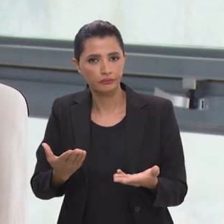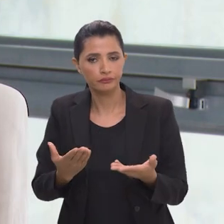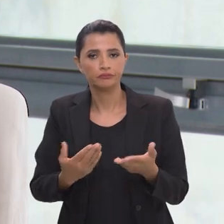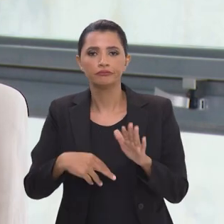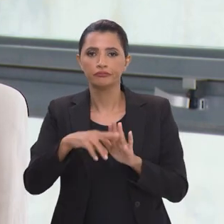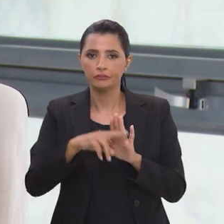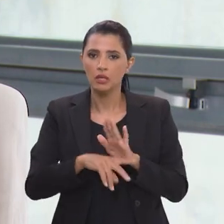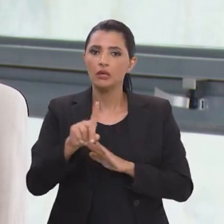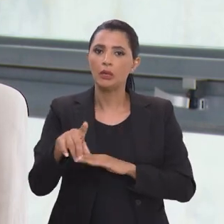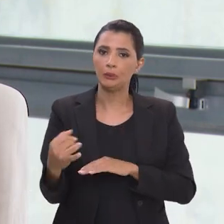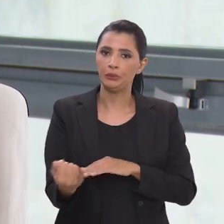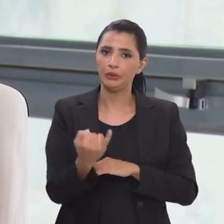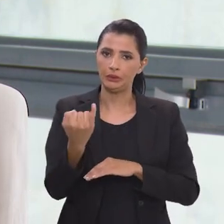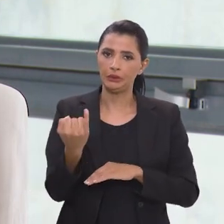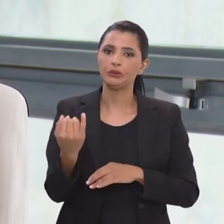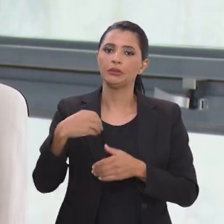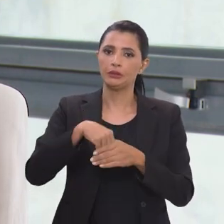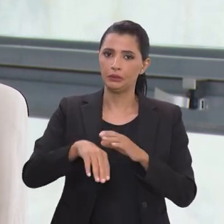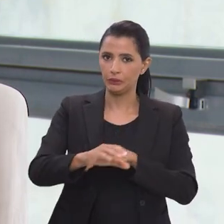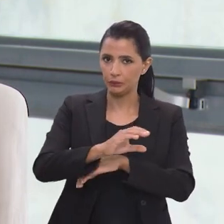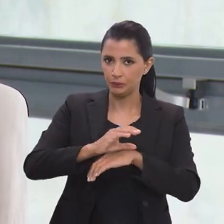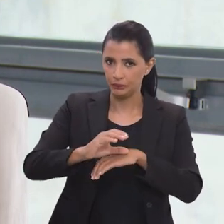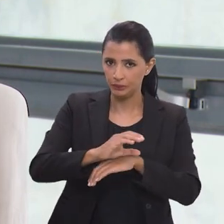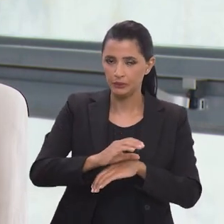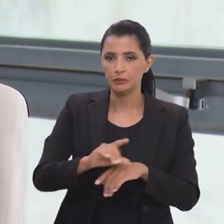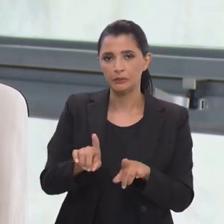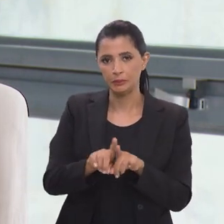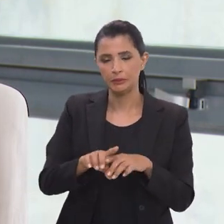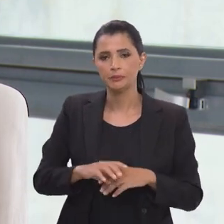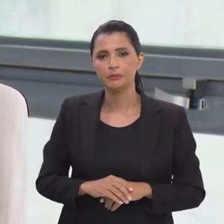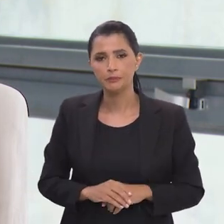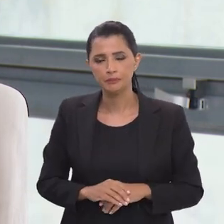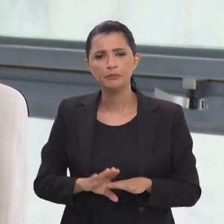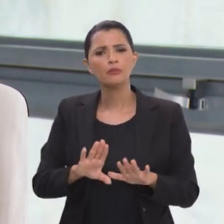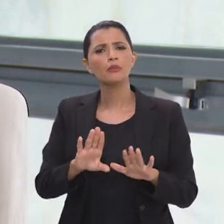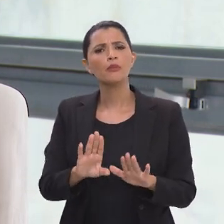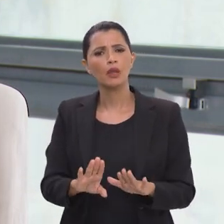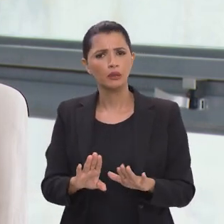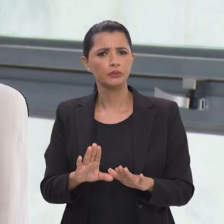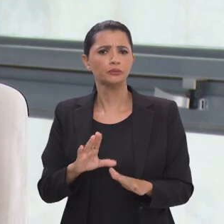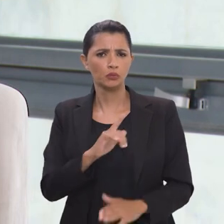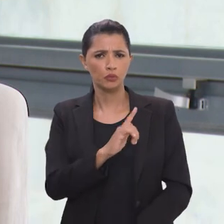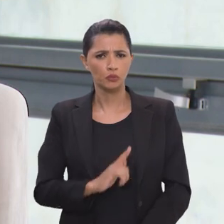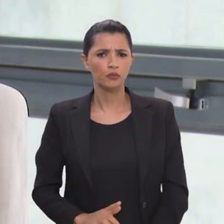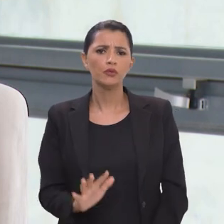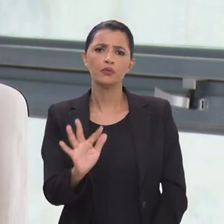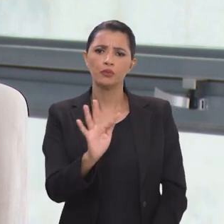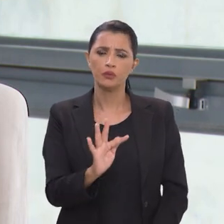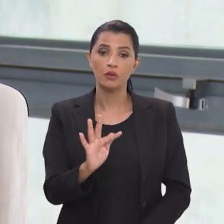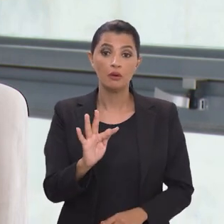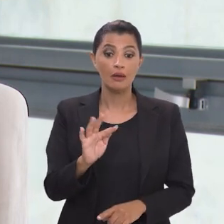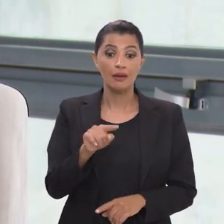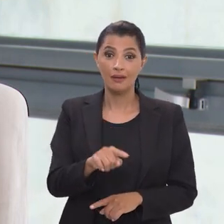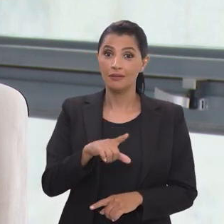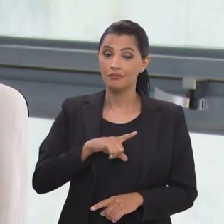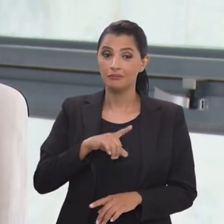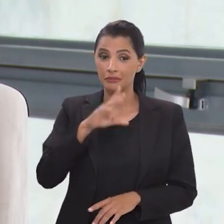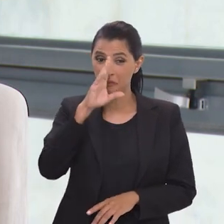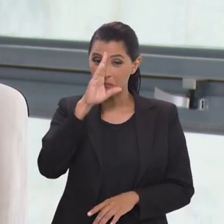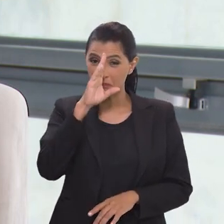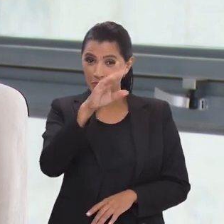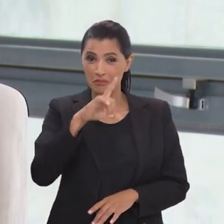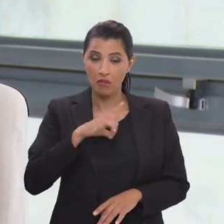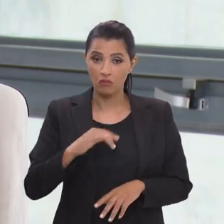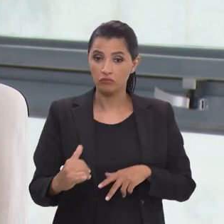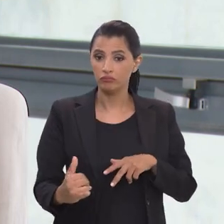cláusulas tão importantes para nós que estão na nossa Constituição Federal. Mas o governo federal, talvez ele seja uma